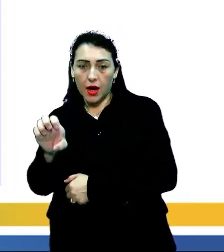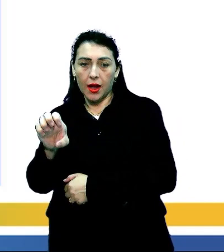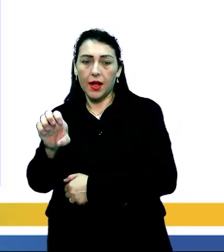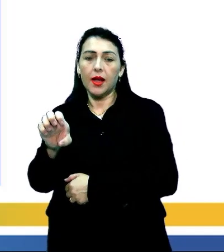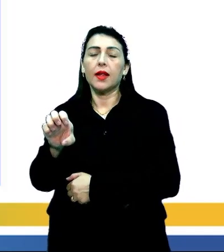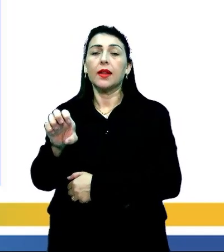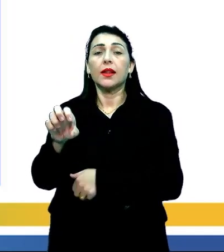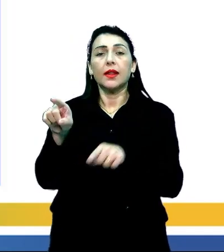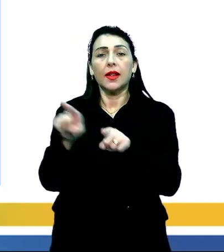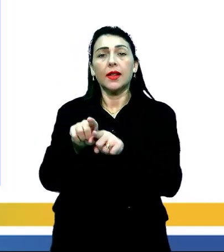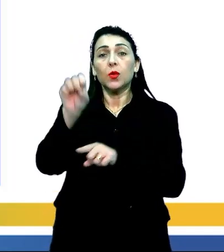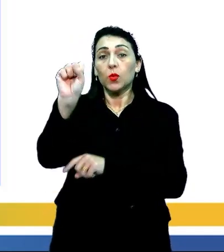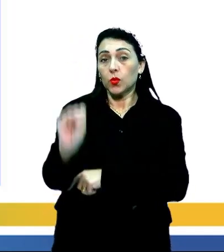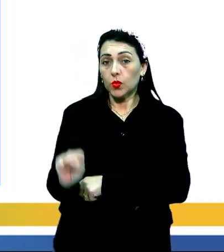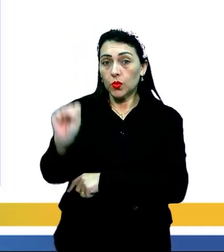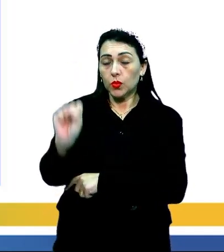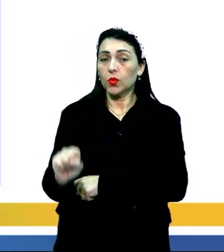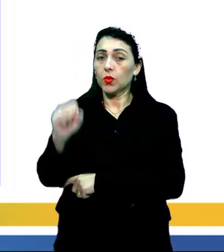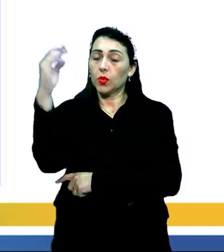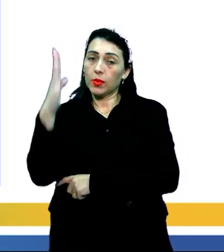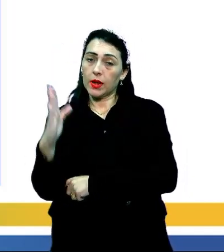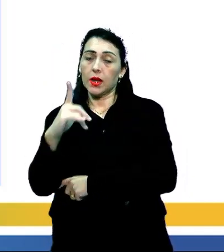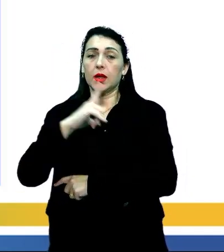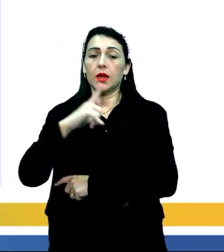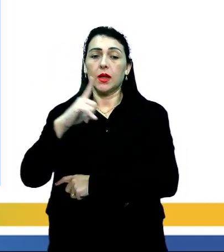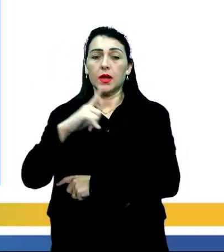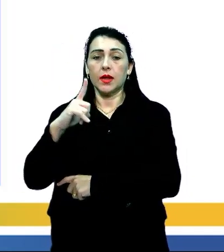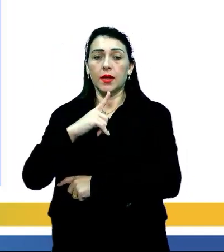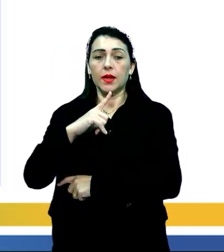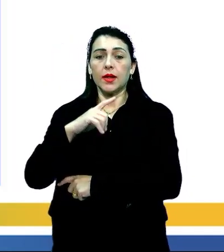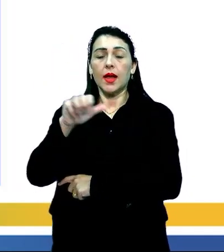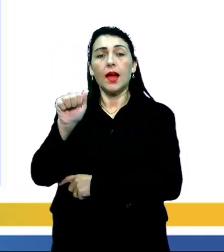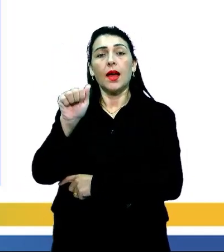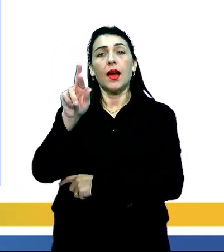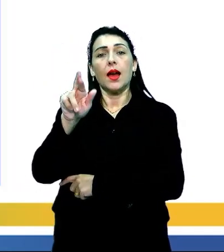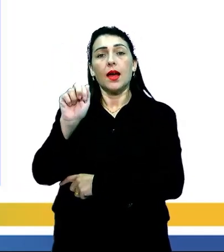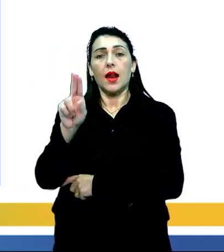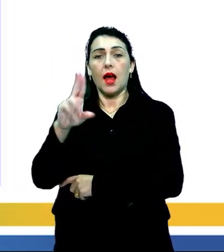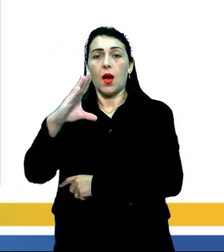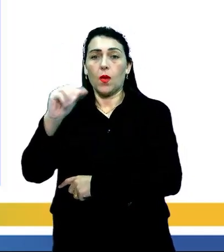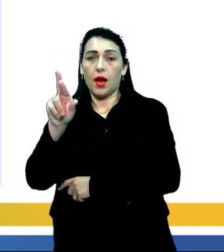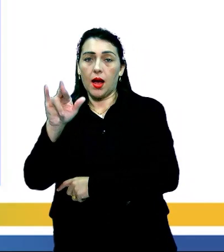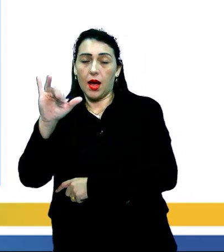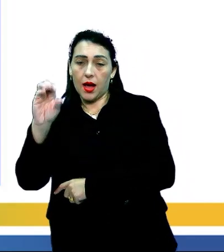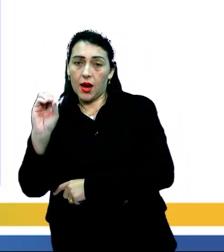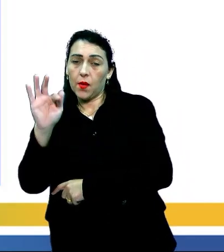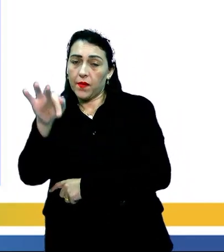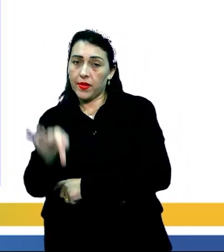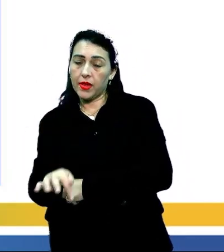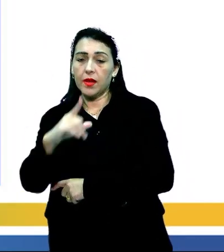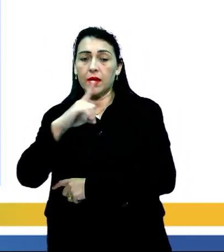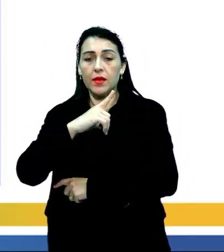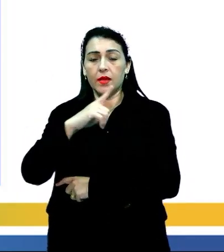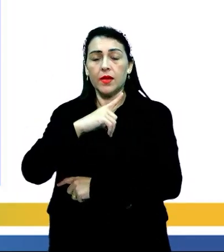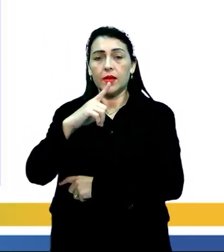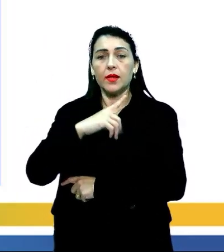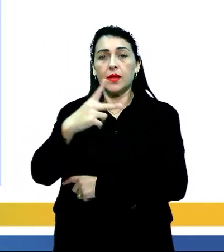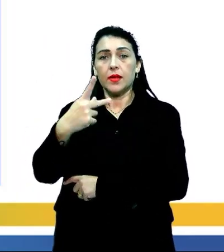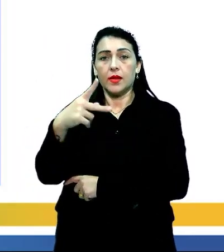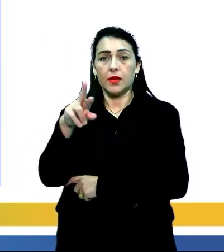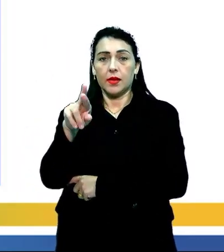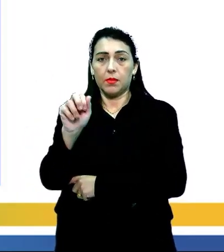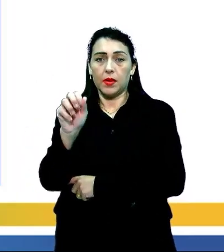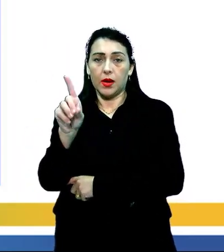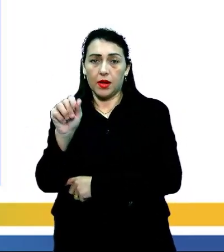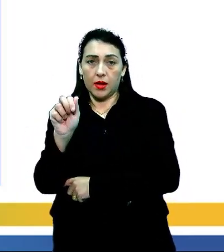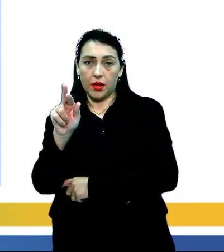lá na região sul do Brasil, a gente tem o domínio das araucárias, já no finalzinho a gente tem aí os domínios das